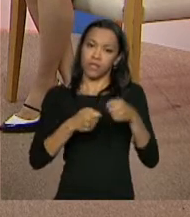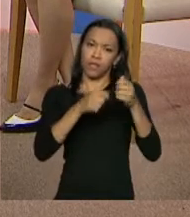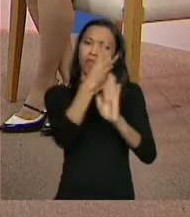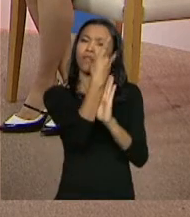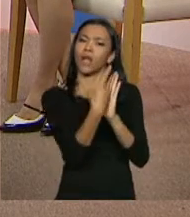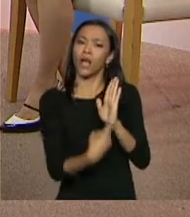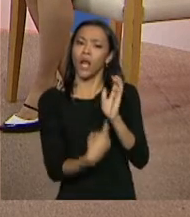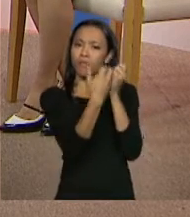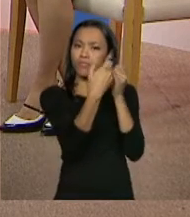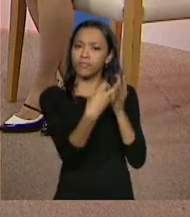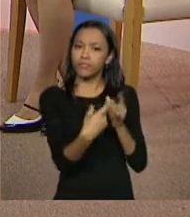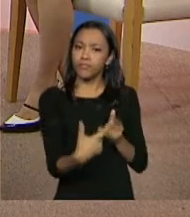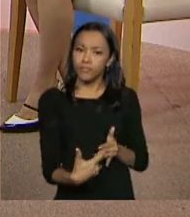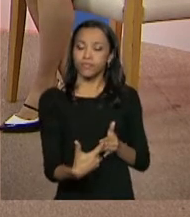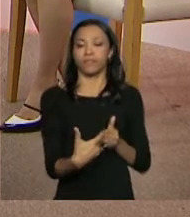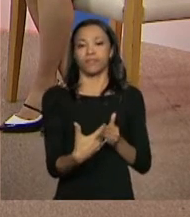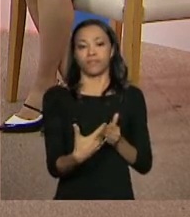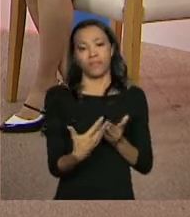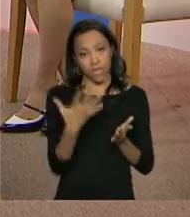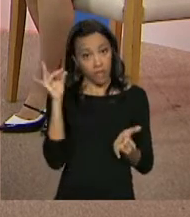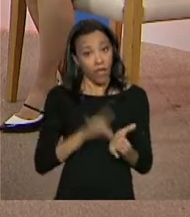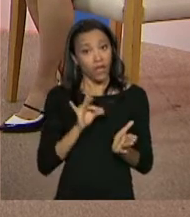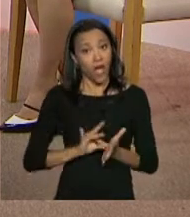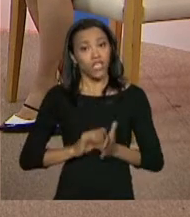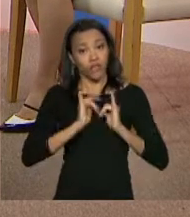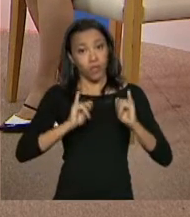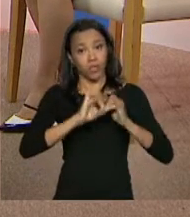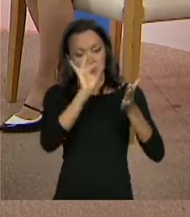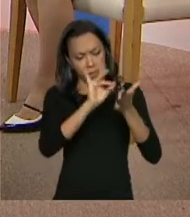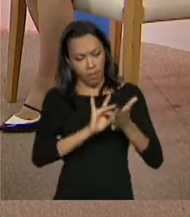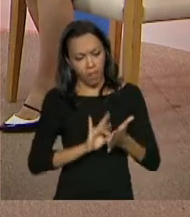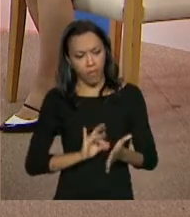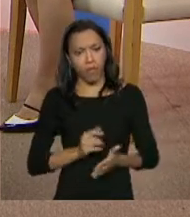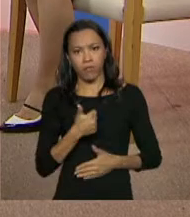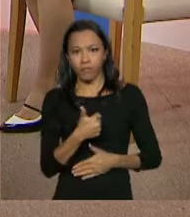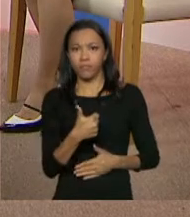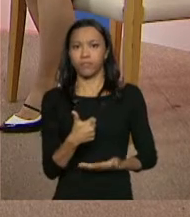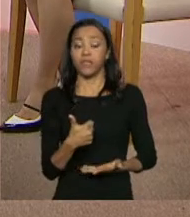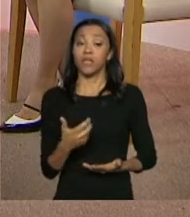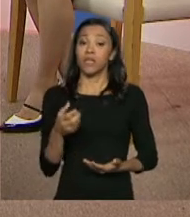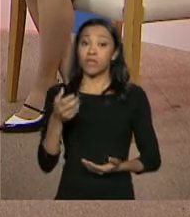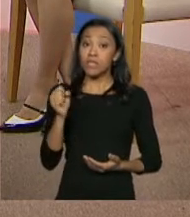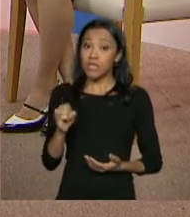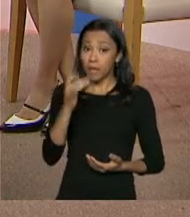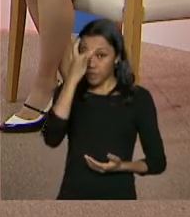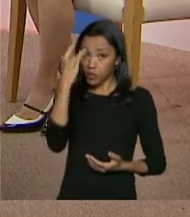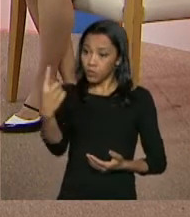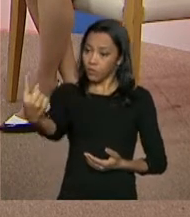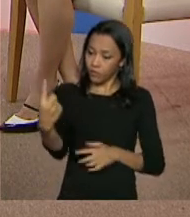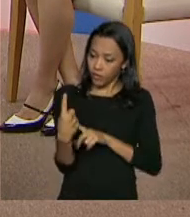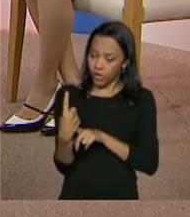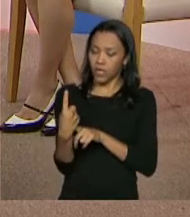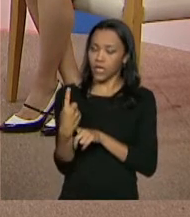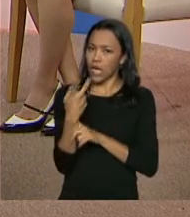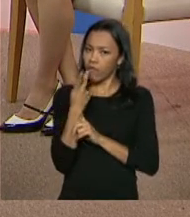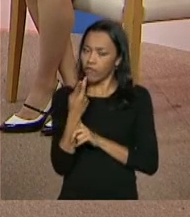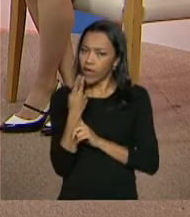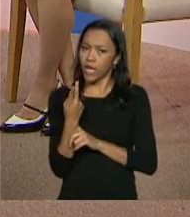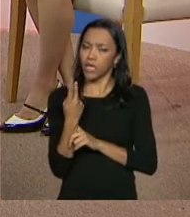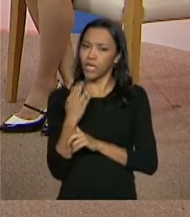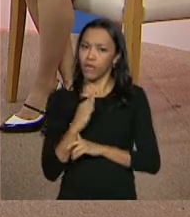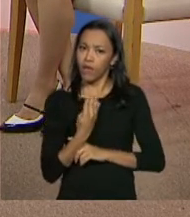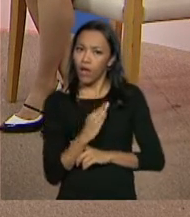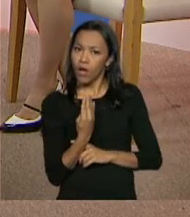se a gestão municipal viu que a pessoa, conhece a família, viu que a pessoa está insistindo numa declaração que ela acha que é falsa, tem